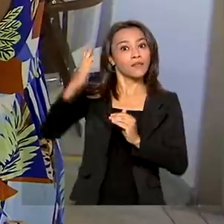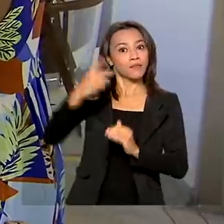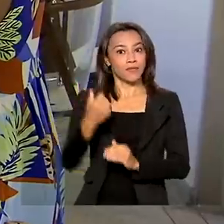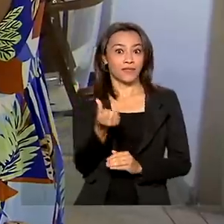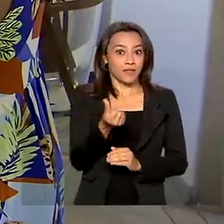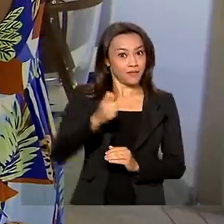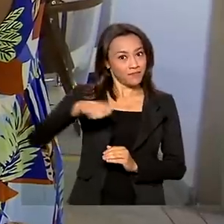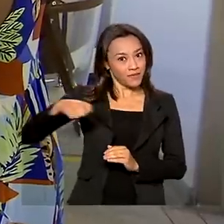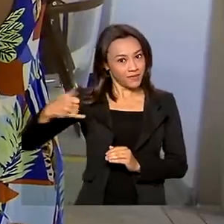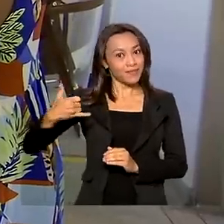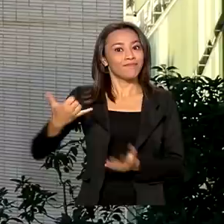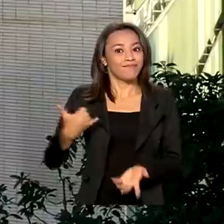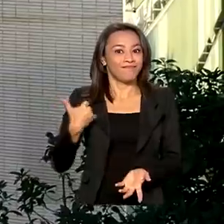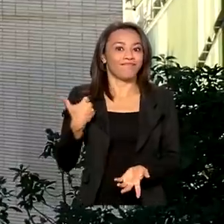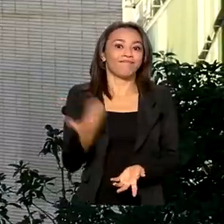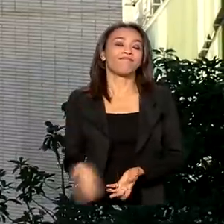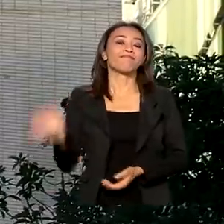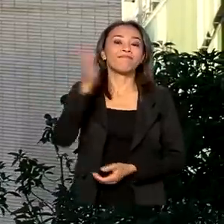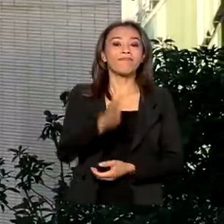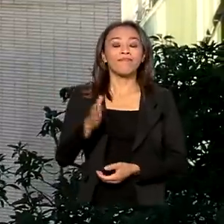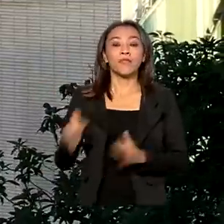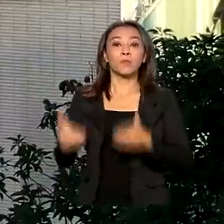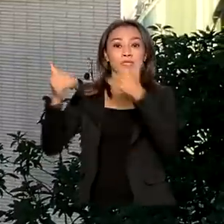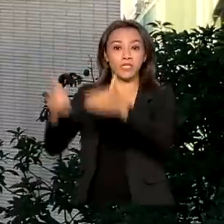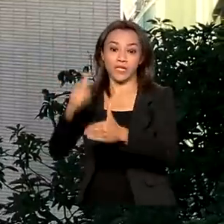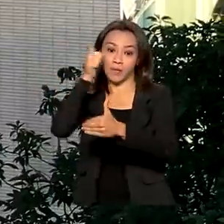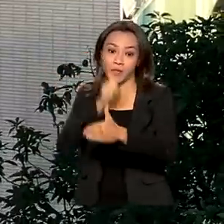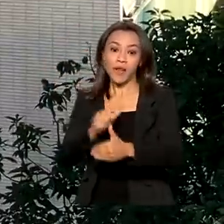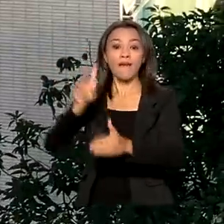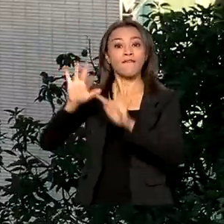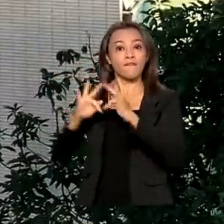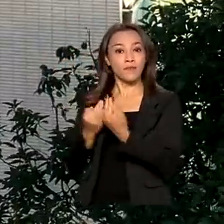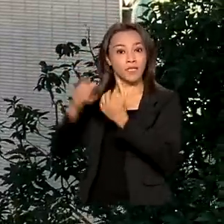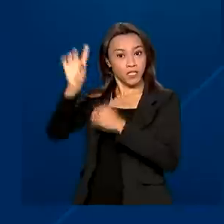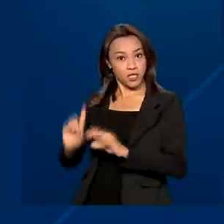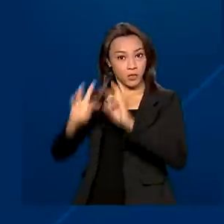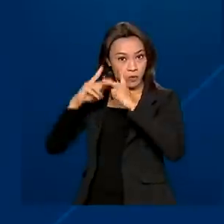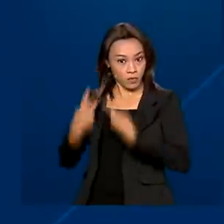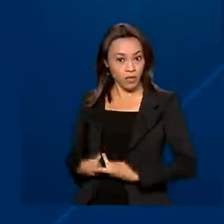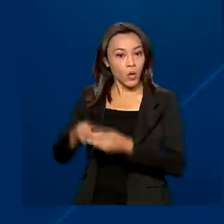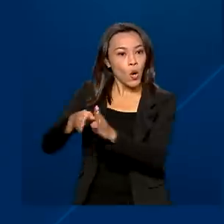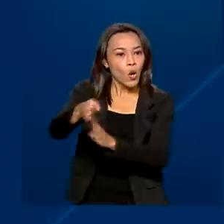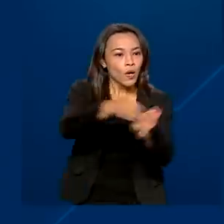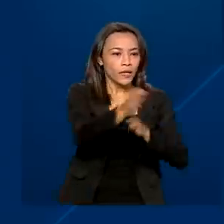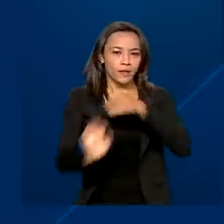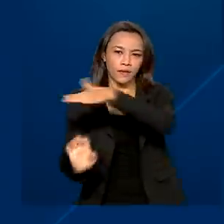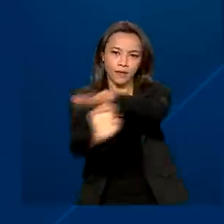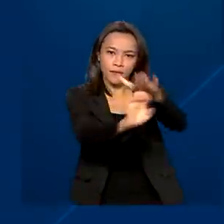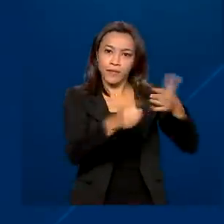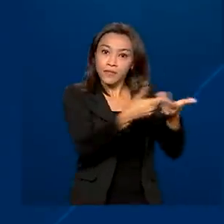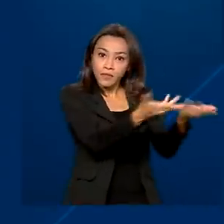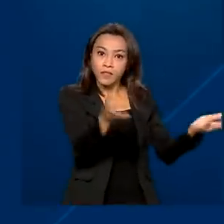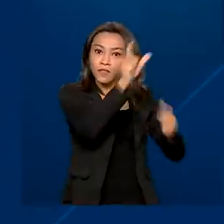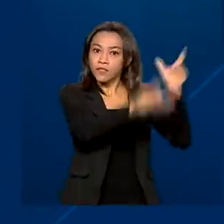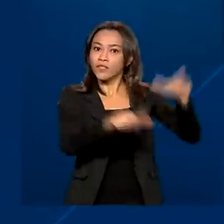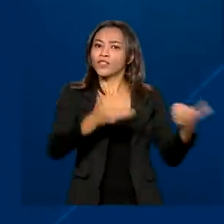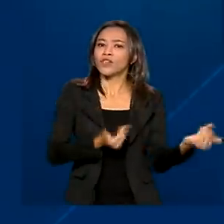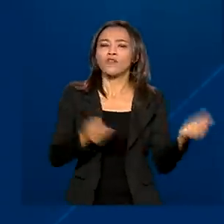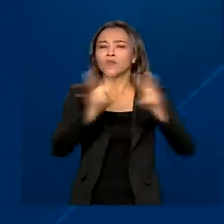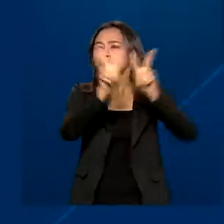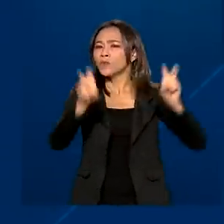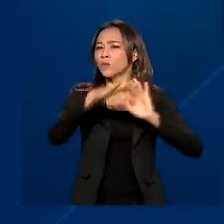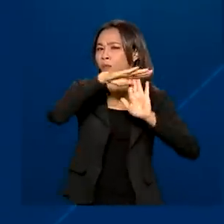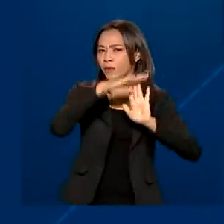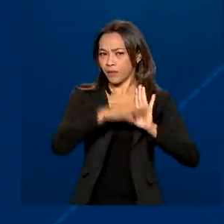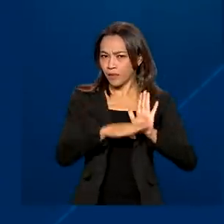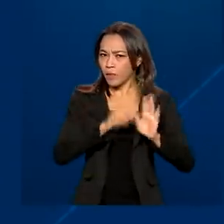meses de idade. O Ministério da Mulher, Família e Direitos Humanos orienta empresas e jovens sobre o programa Jovem Aprendiz.